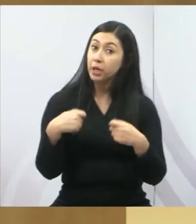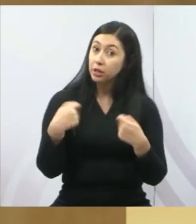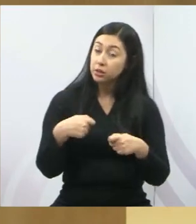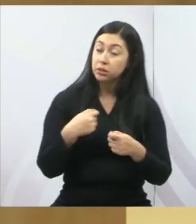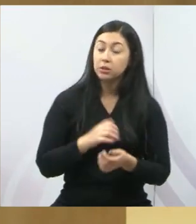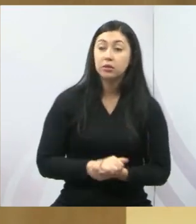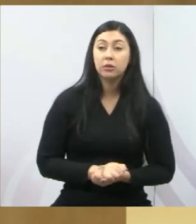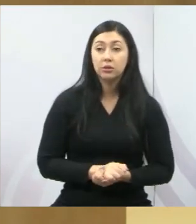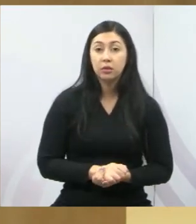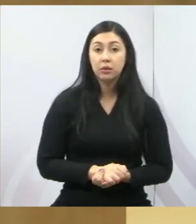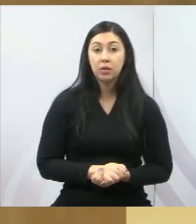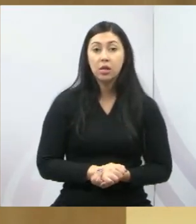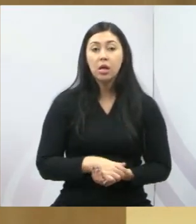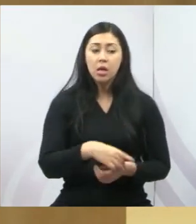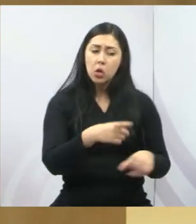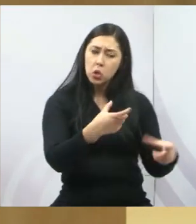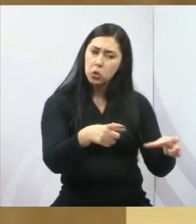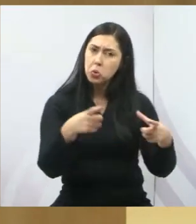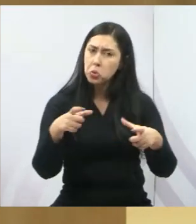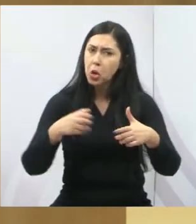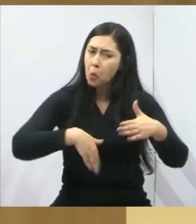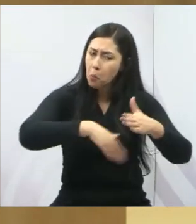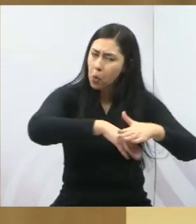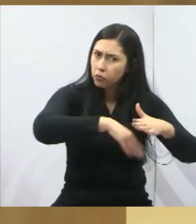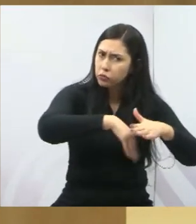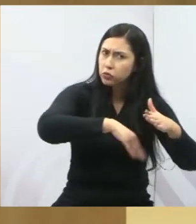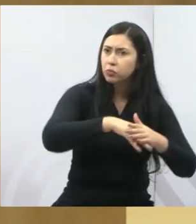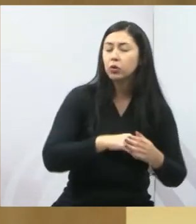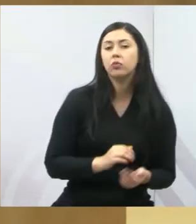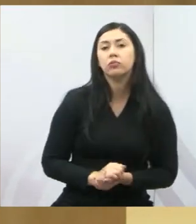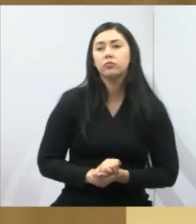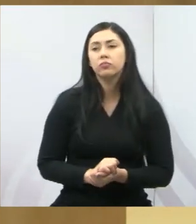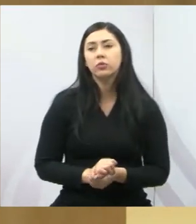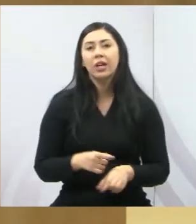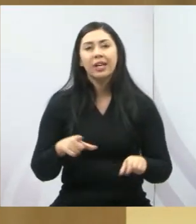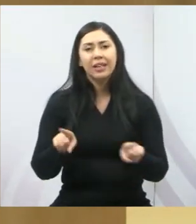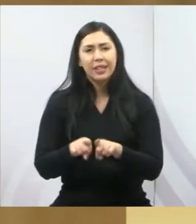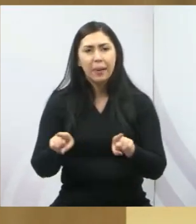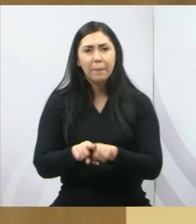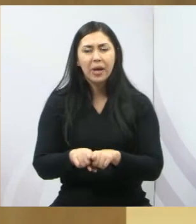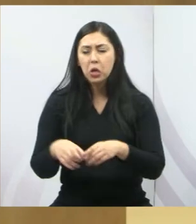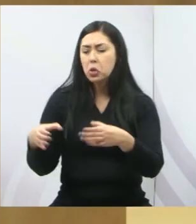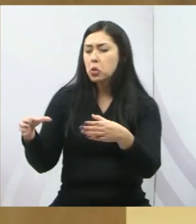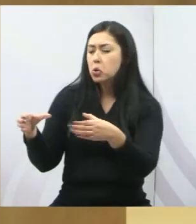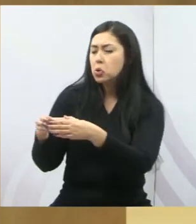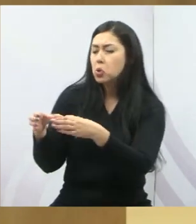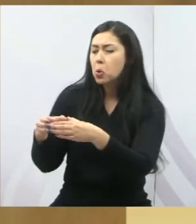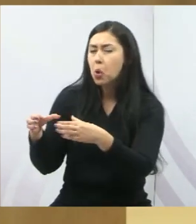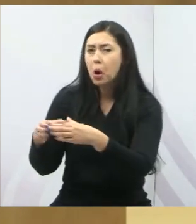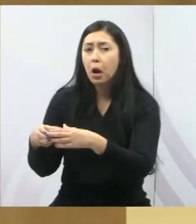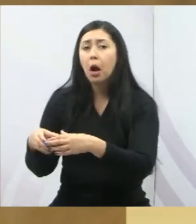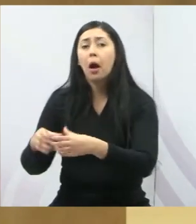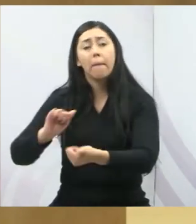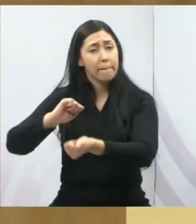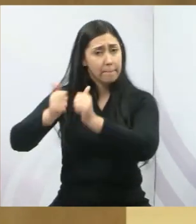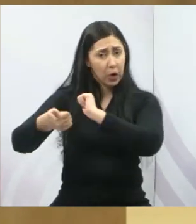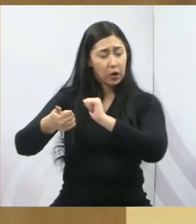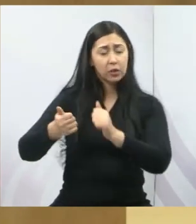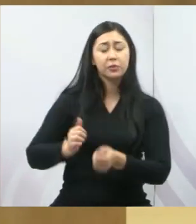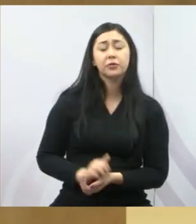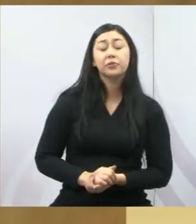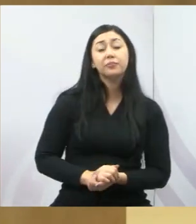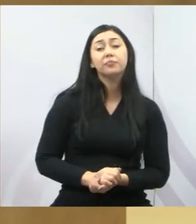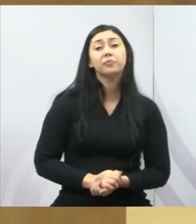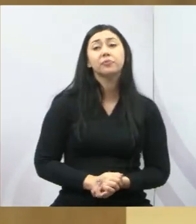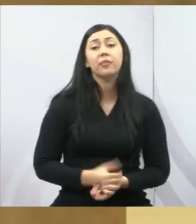mais campos de futebol, que a gente tenha mais centros comunitários, e isso vai fazer com que a